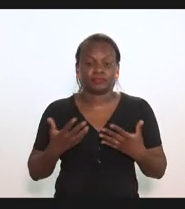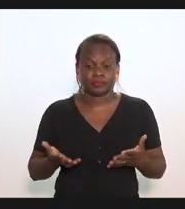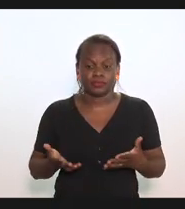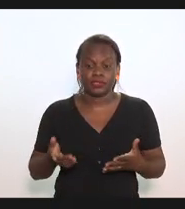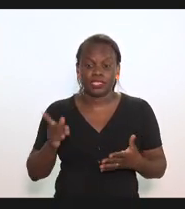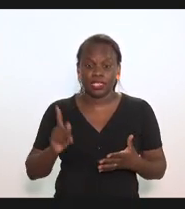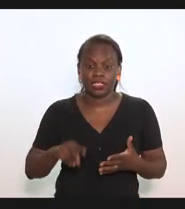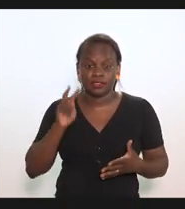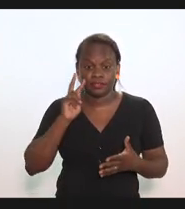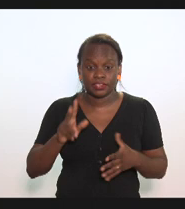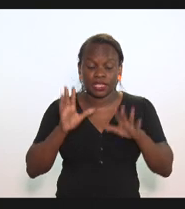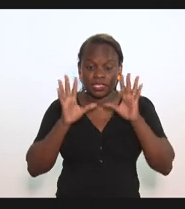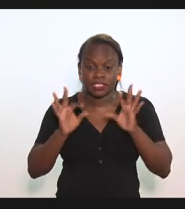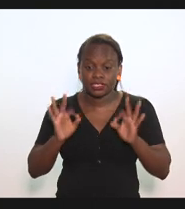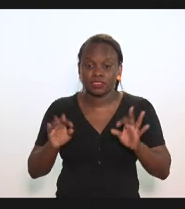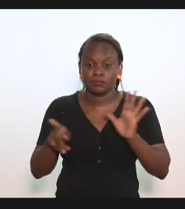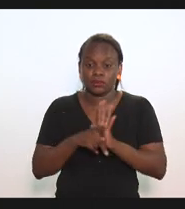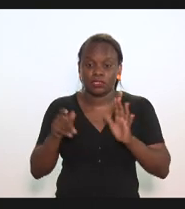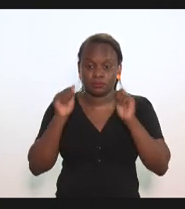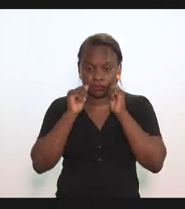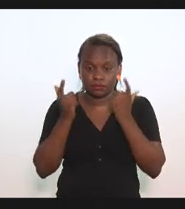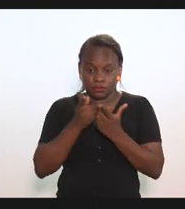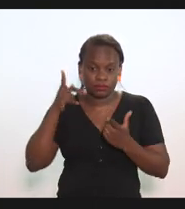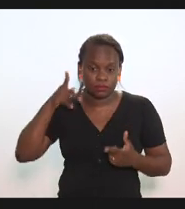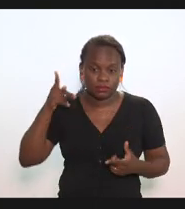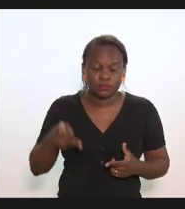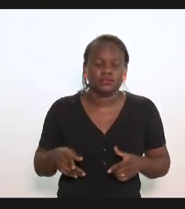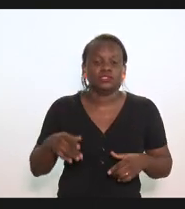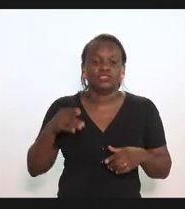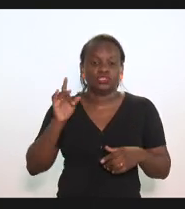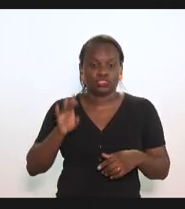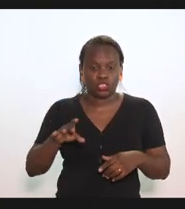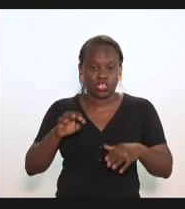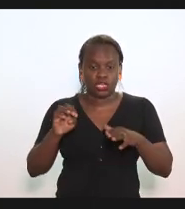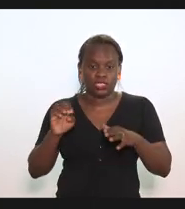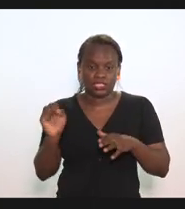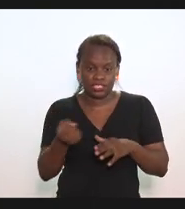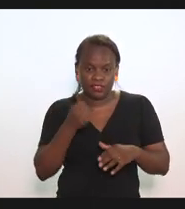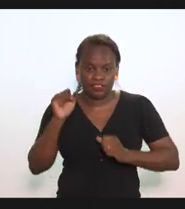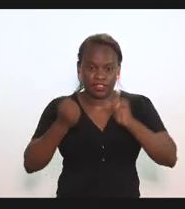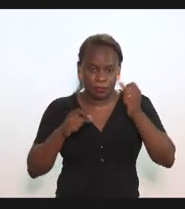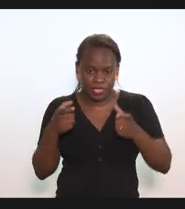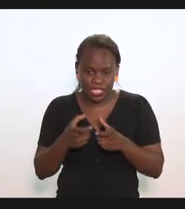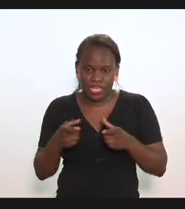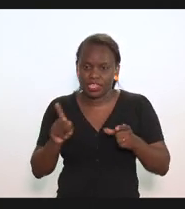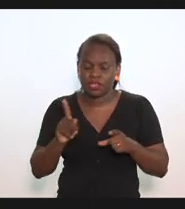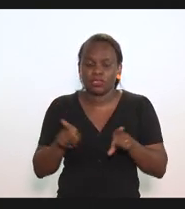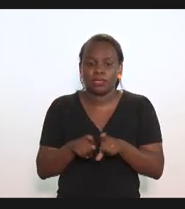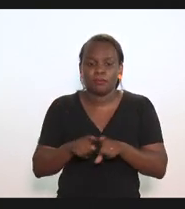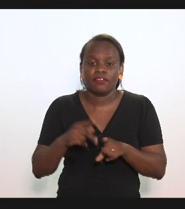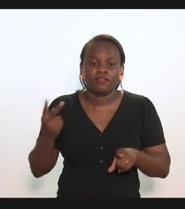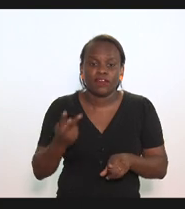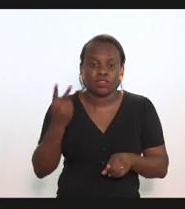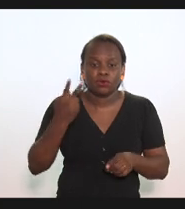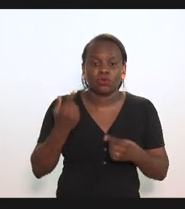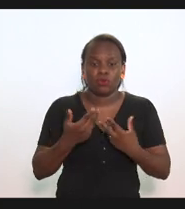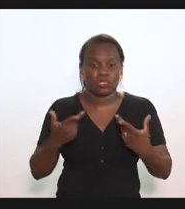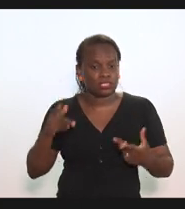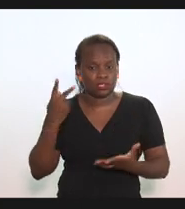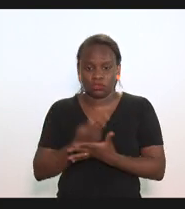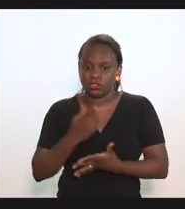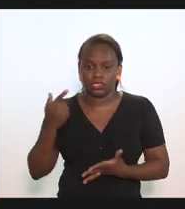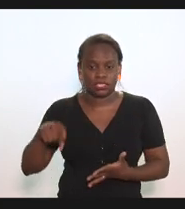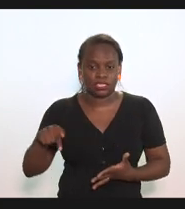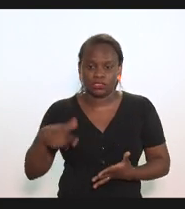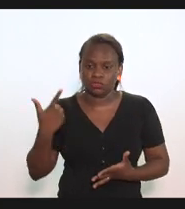é um olhar atento do parlamento fluminense não só para o micro cervejeiro mas da valorização coisa que não ocorre